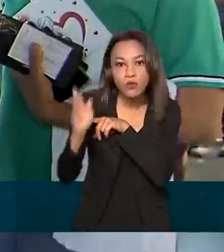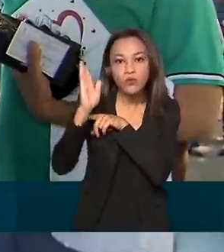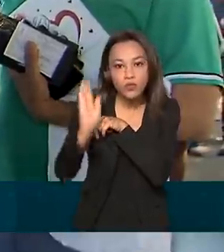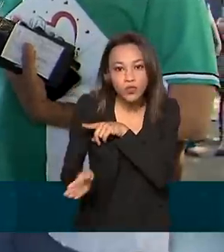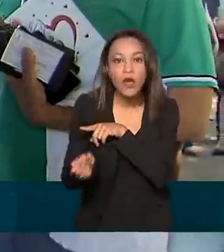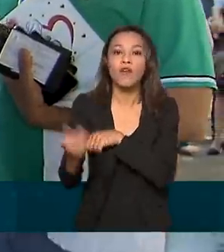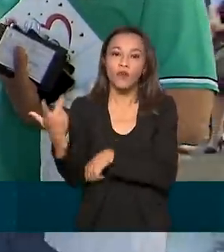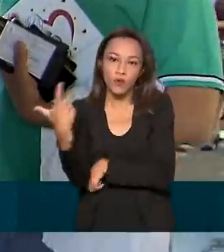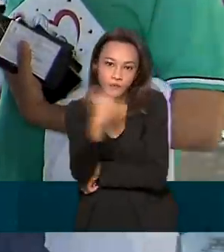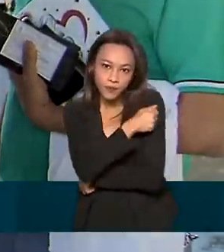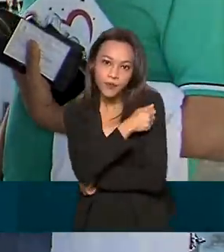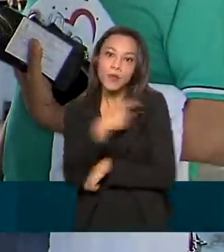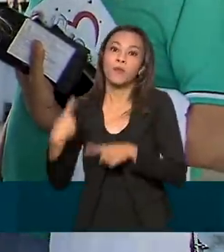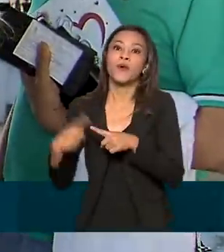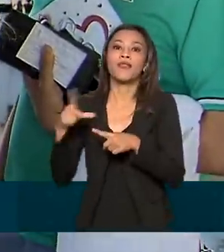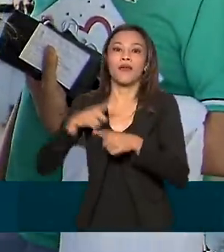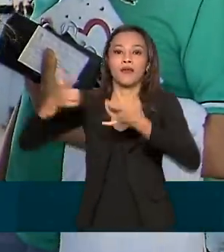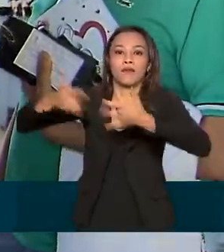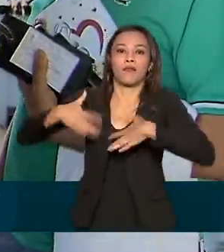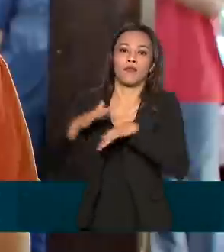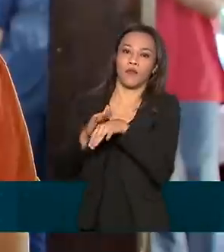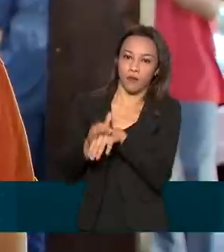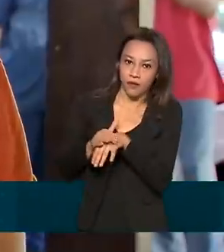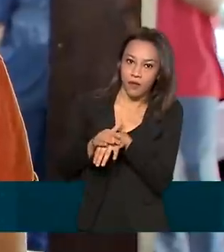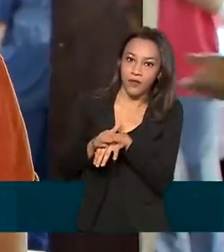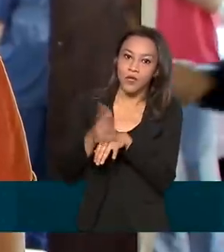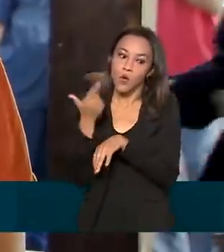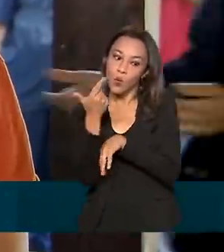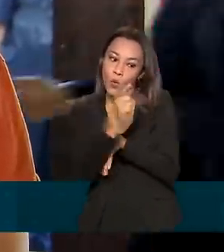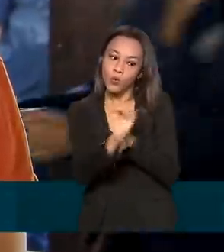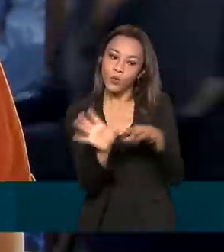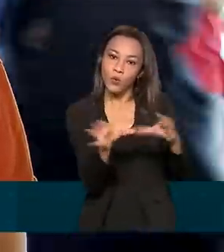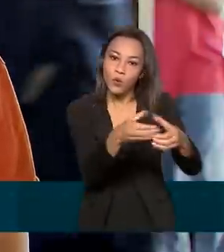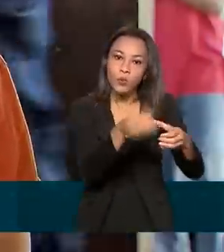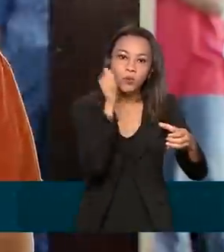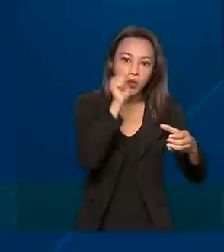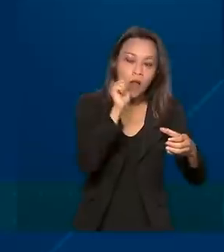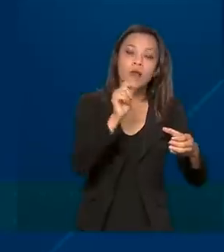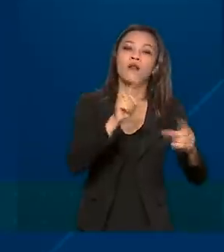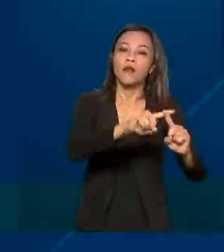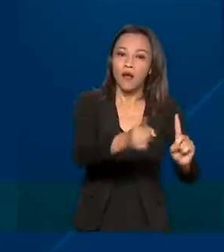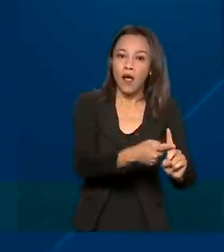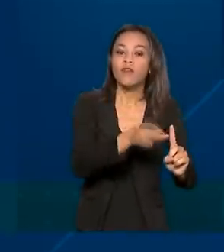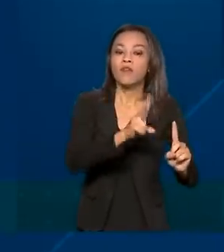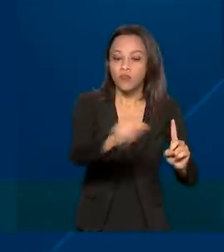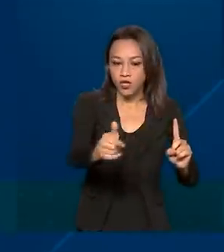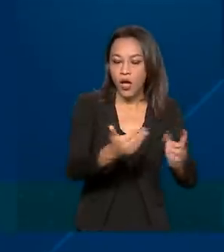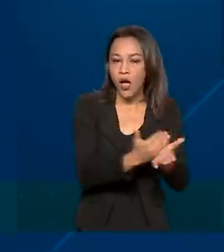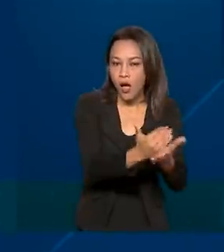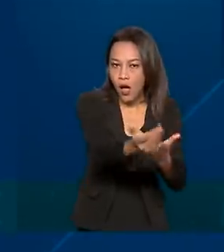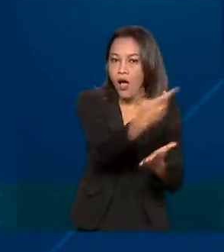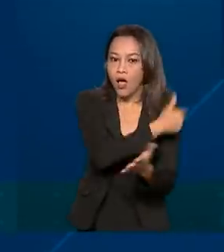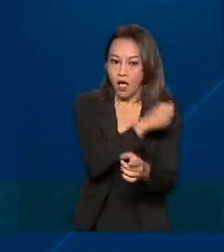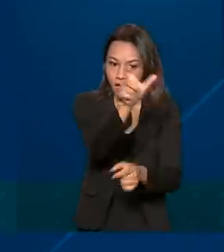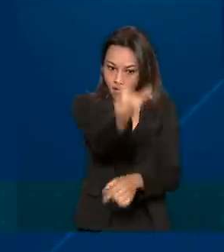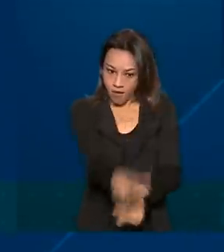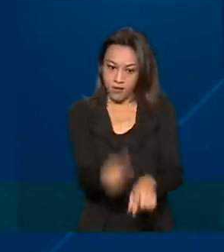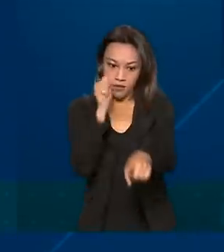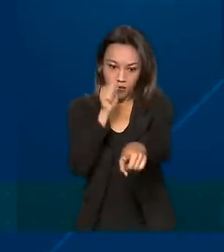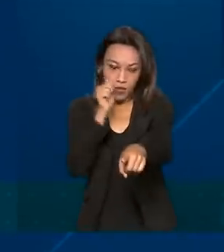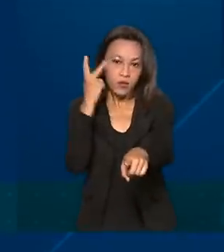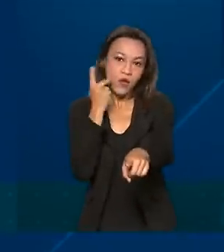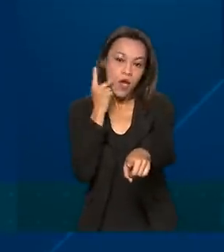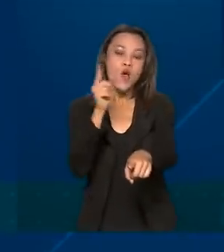por terem comorbidades. O estante do grupo começou a se vacinar. A cearense Lívia tomou a primeira